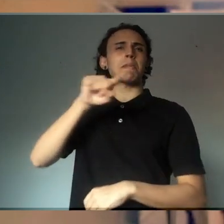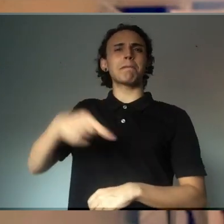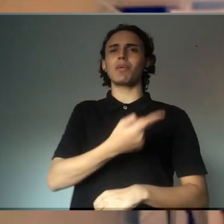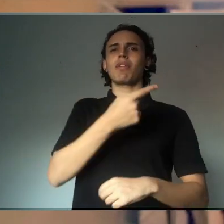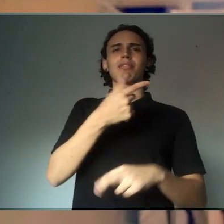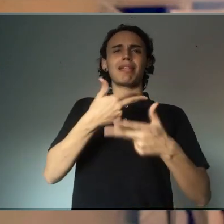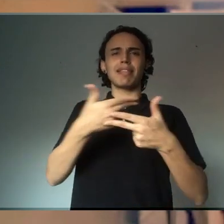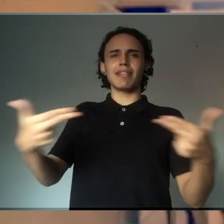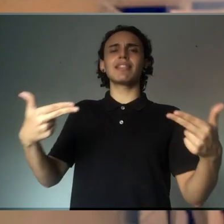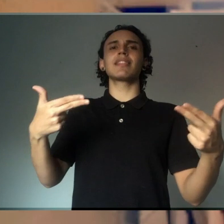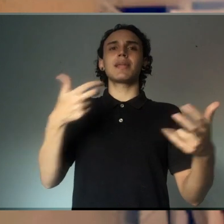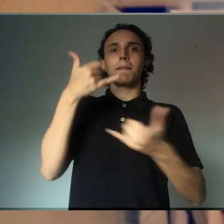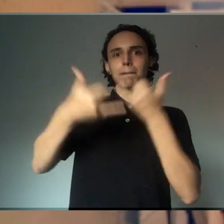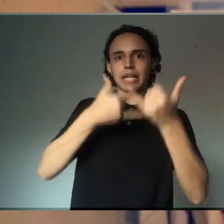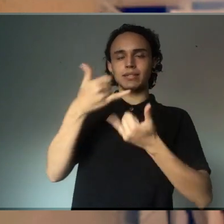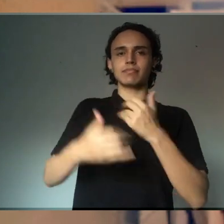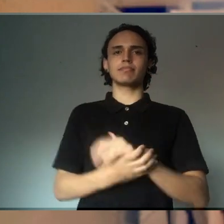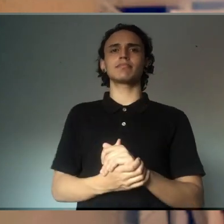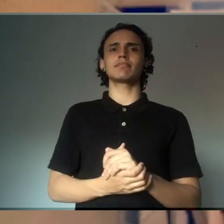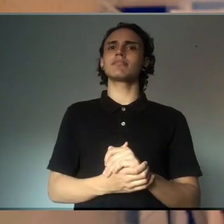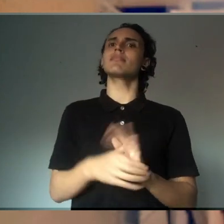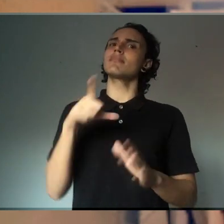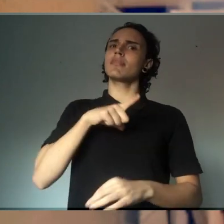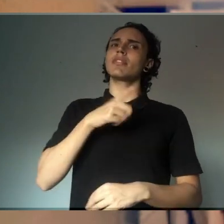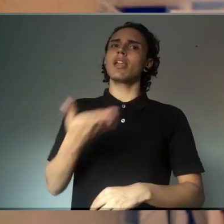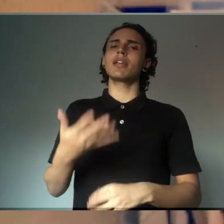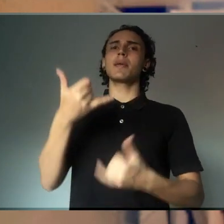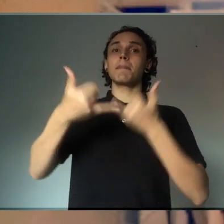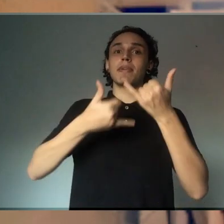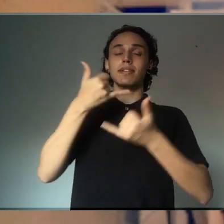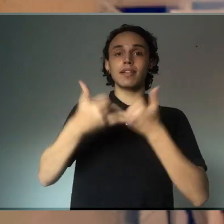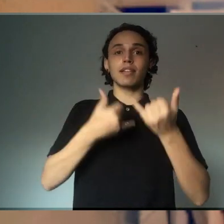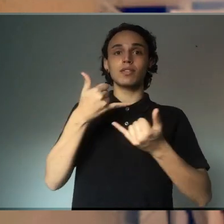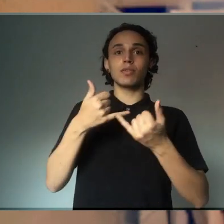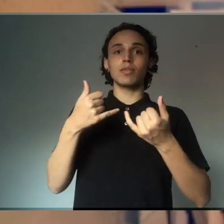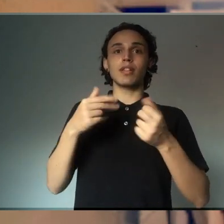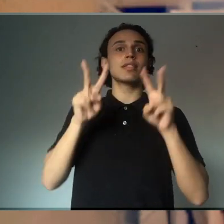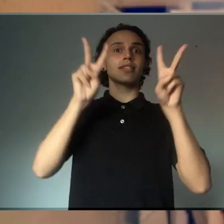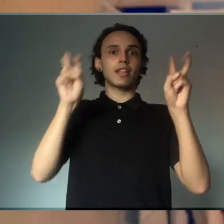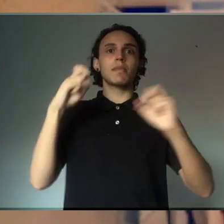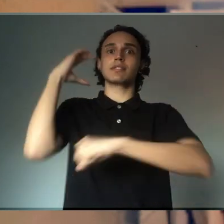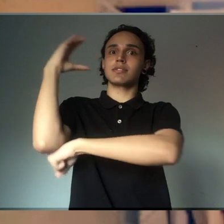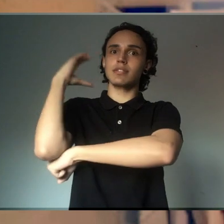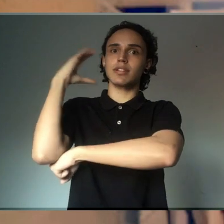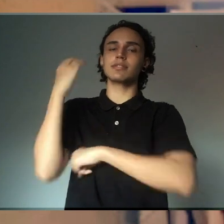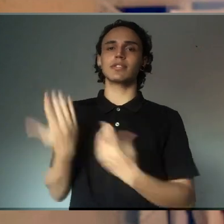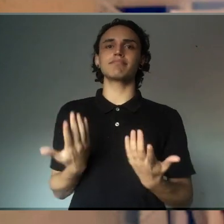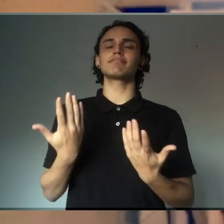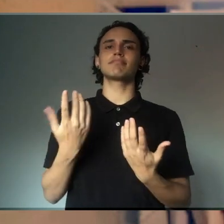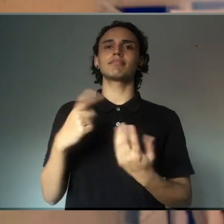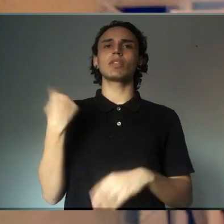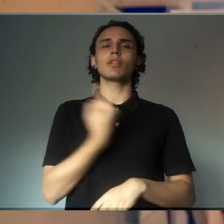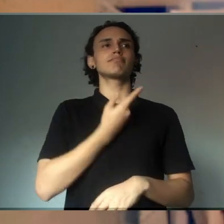peças. E, inclusive, nesse acervo, a gente tem brinquedos que são brinquedos de ciência. Então, um dos aspectos interessantes, que a